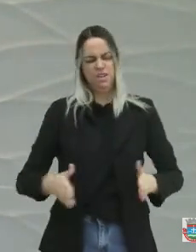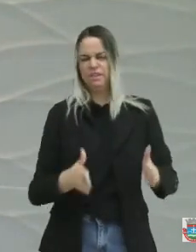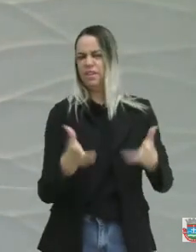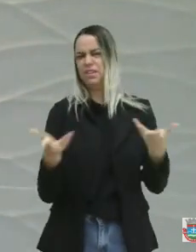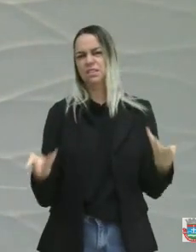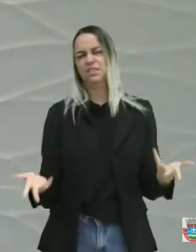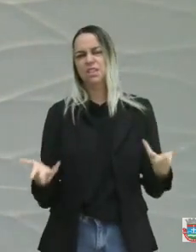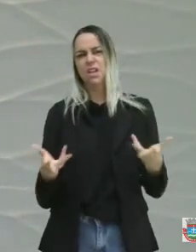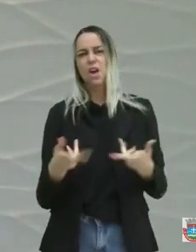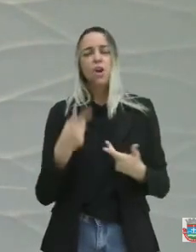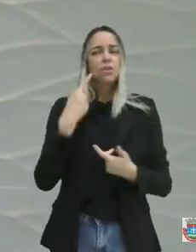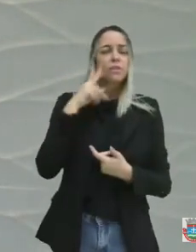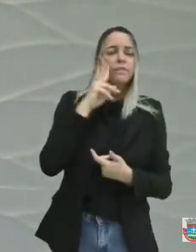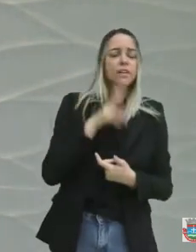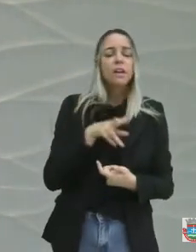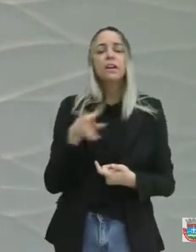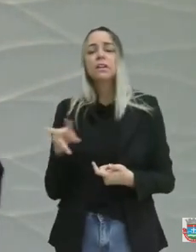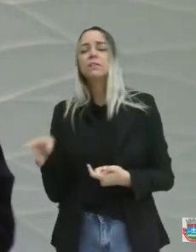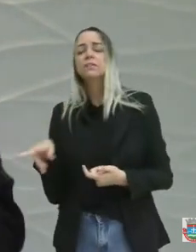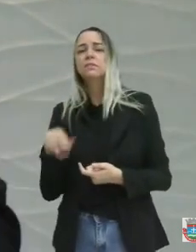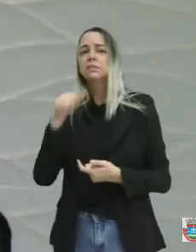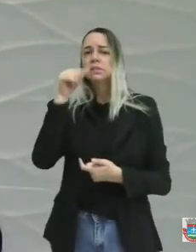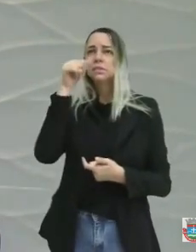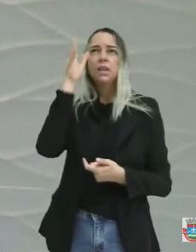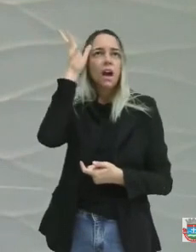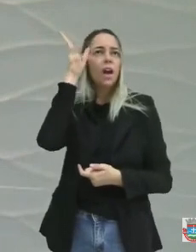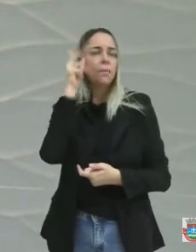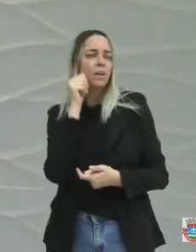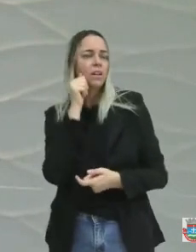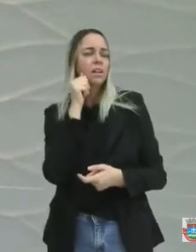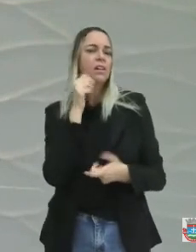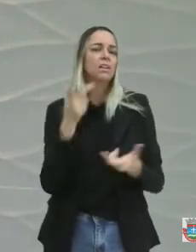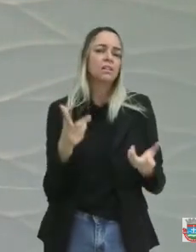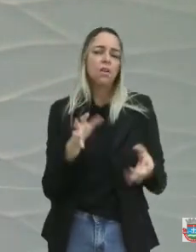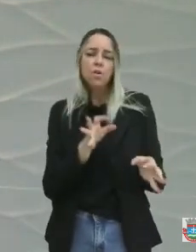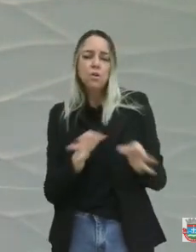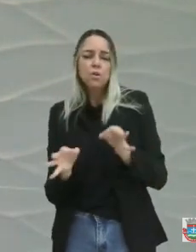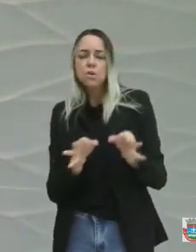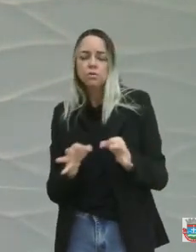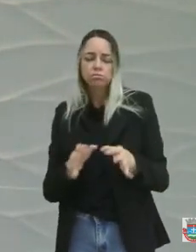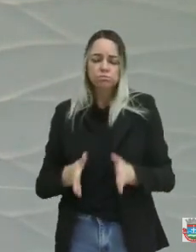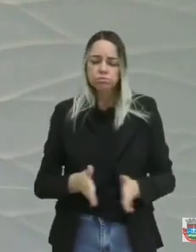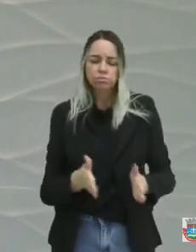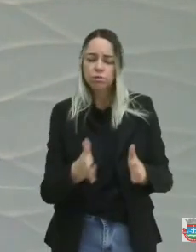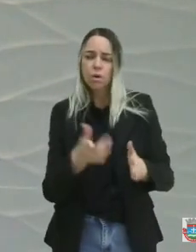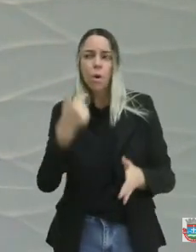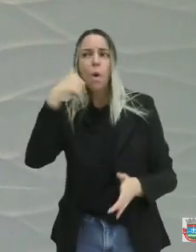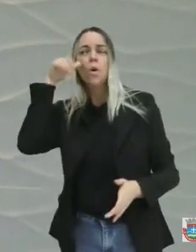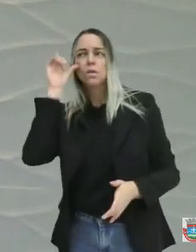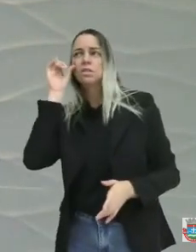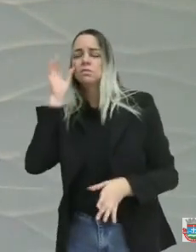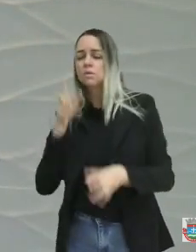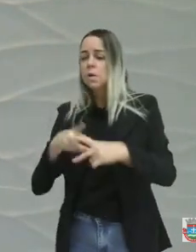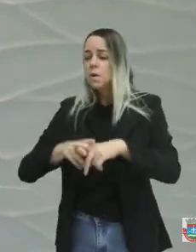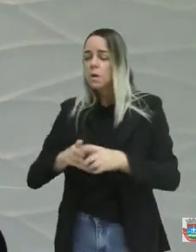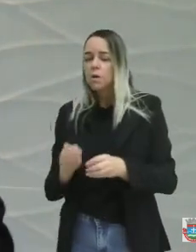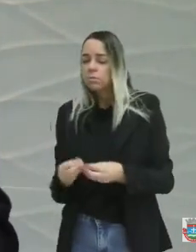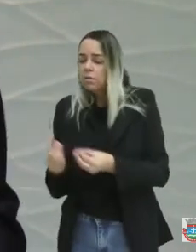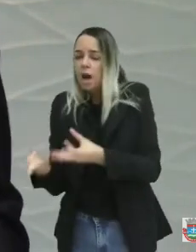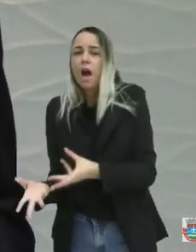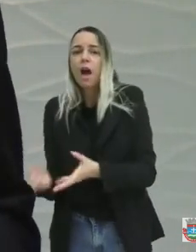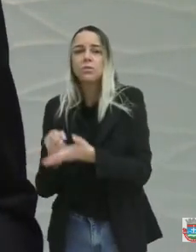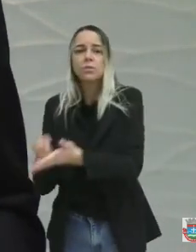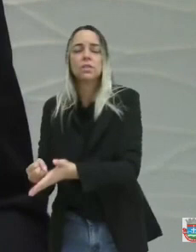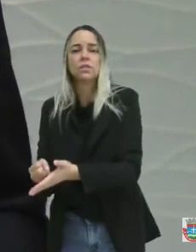consertando as ruas de São Bento, onde estava lá colocando material, lá no Ricardo Ferreira, que ficou